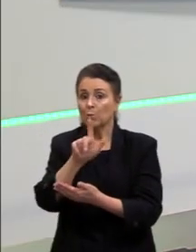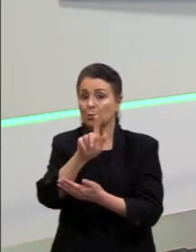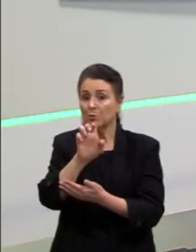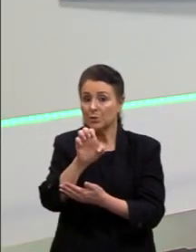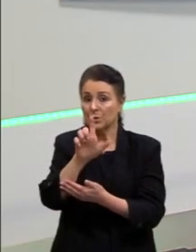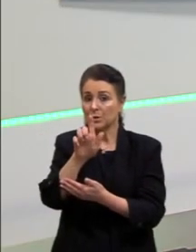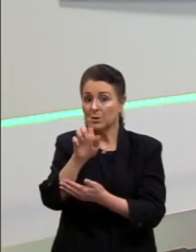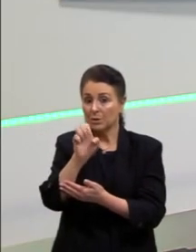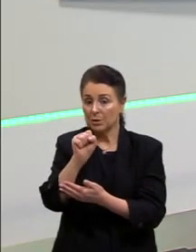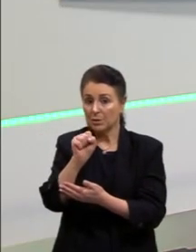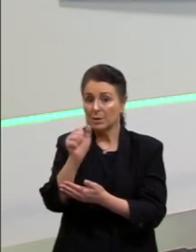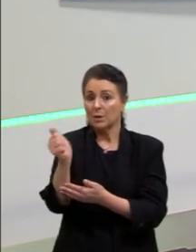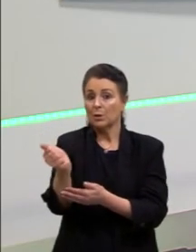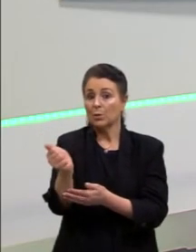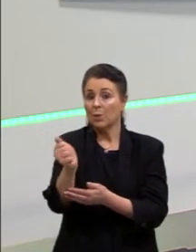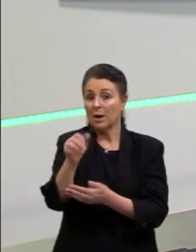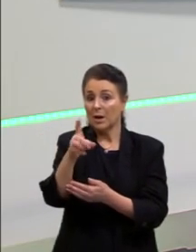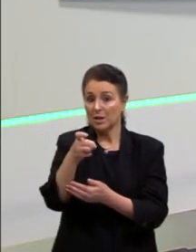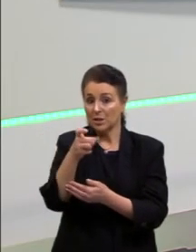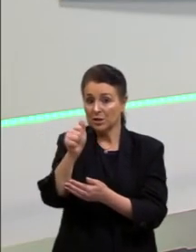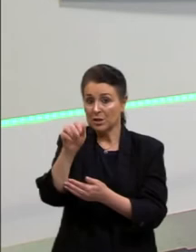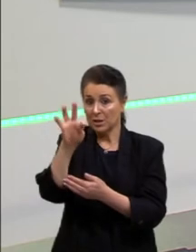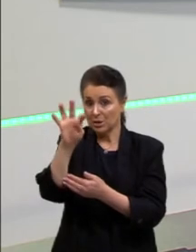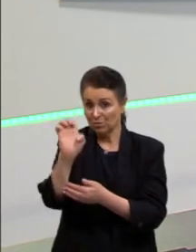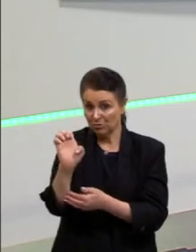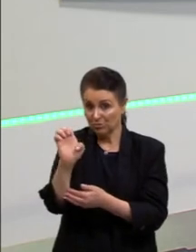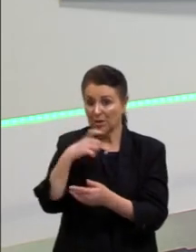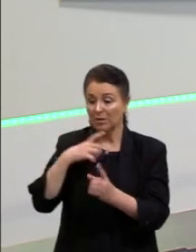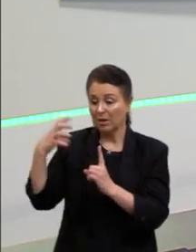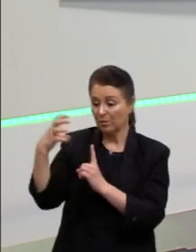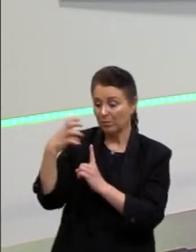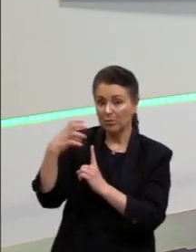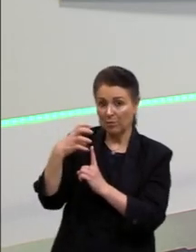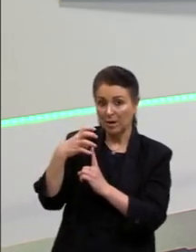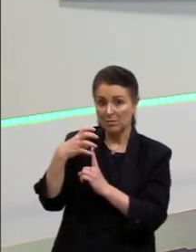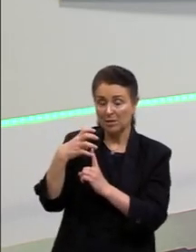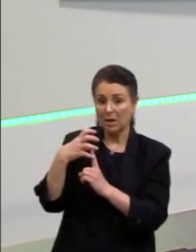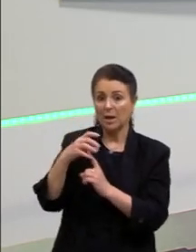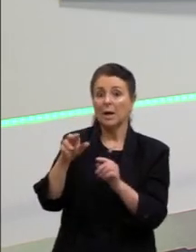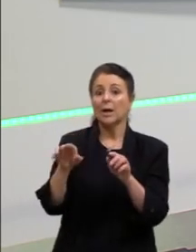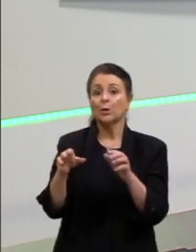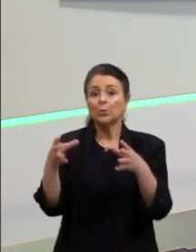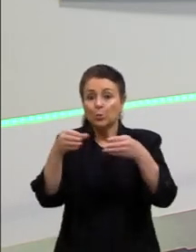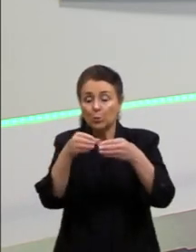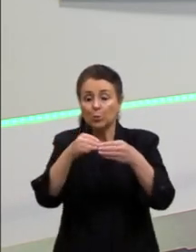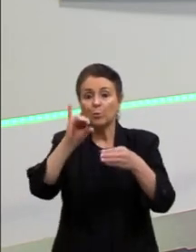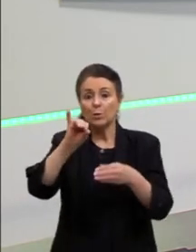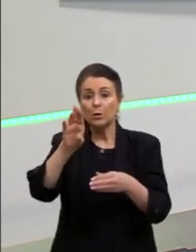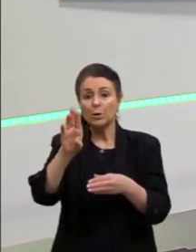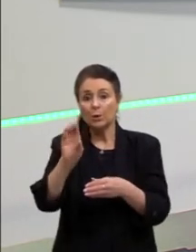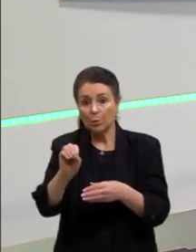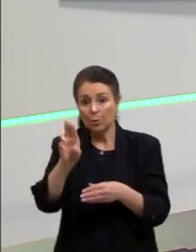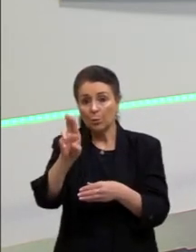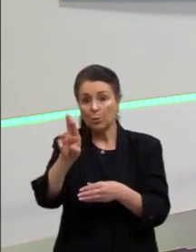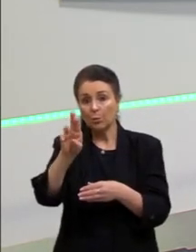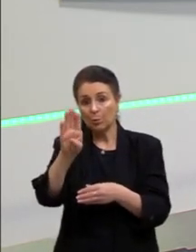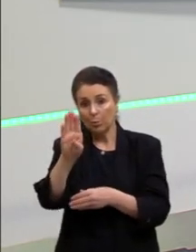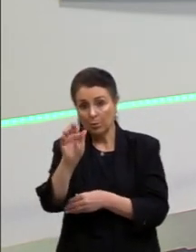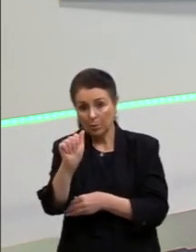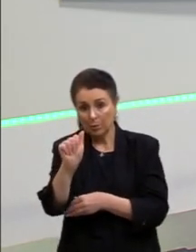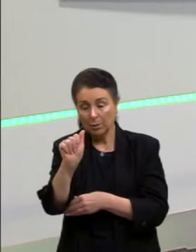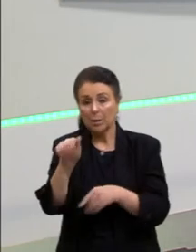quanto os Axante têm uma influência cultural muito grande dos Iorubás também. E, por vezes,